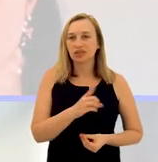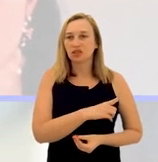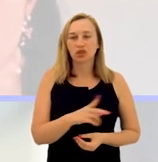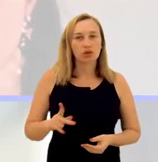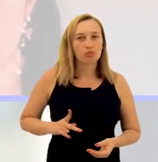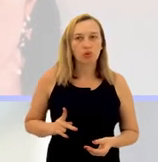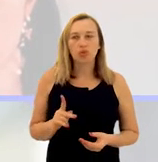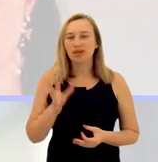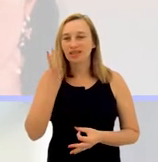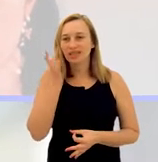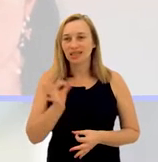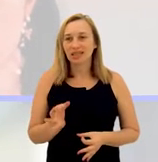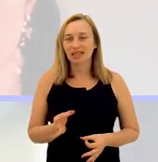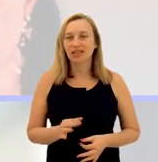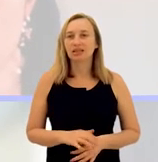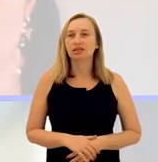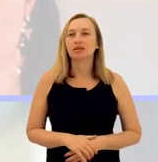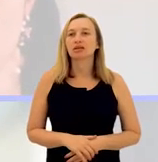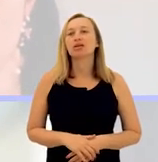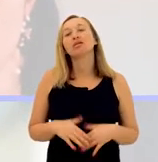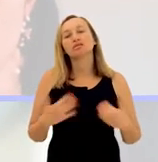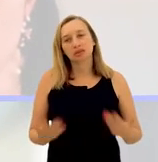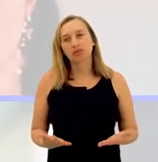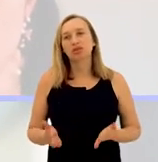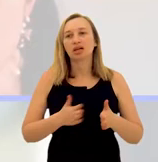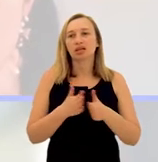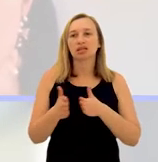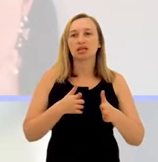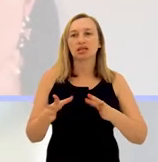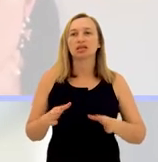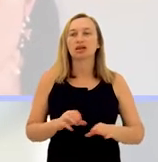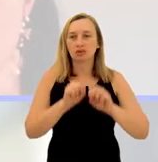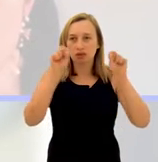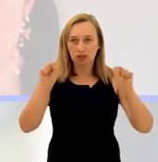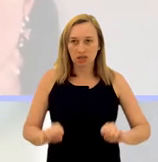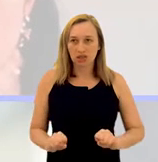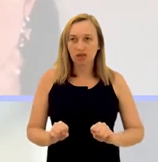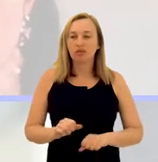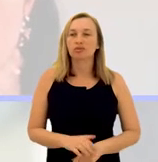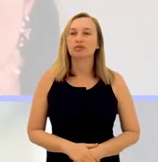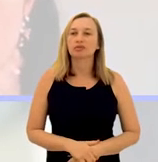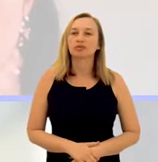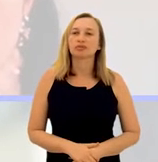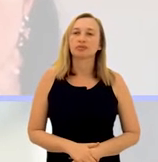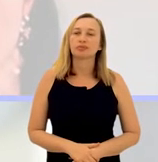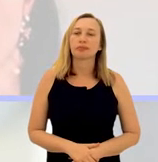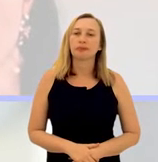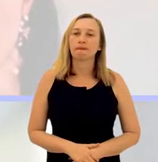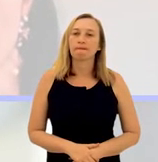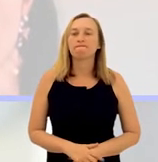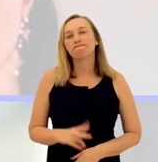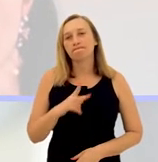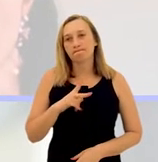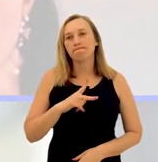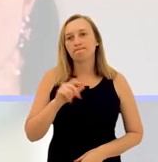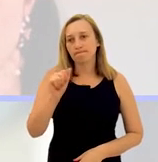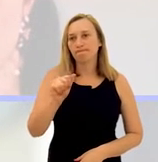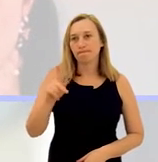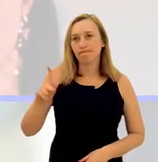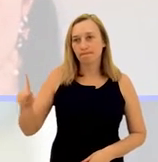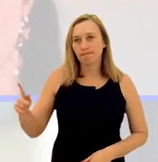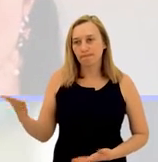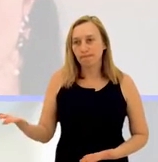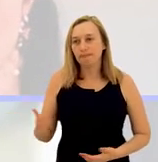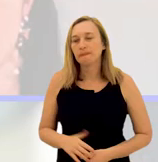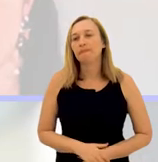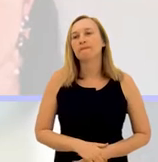vezes, à defensoria devido à sobrecarga. Então, ela tem acesso a esse sistema que é de fácil acesso, inclusive pelo próprio